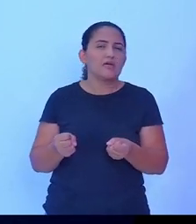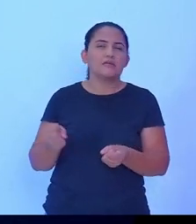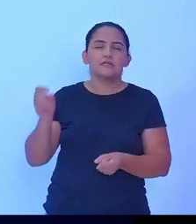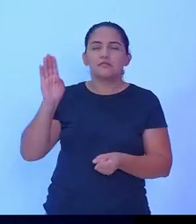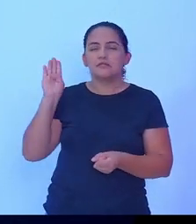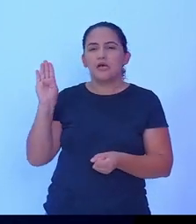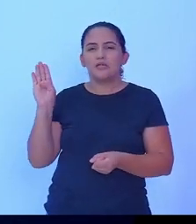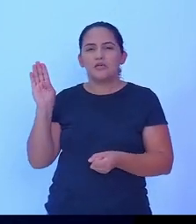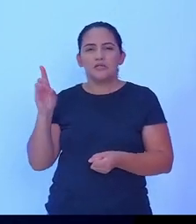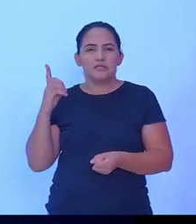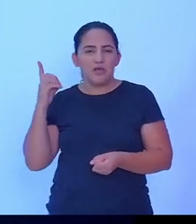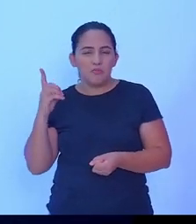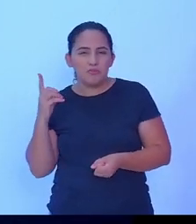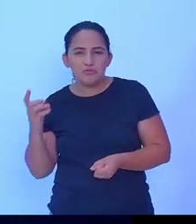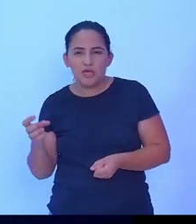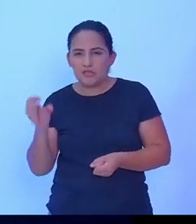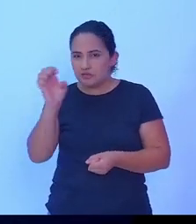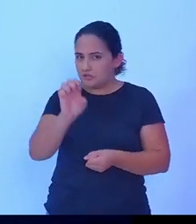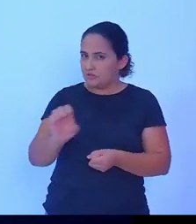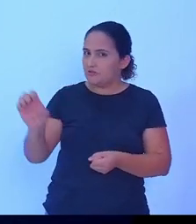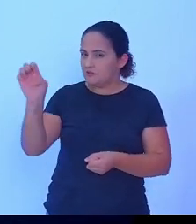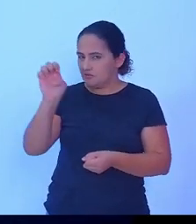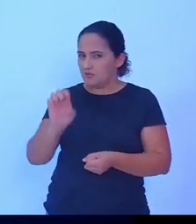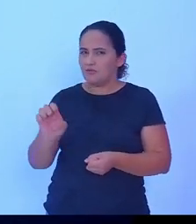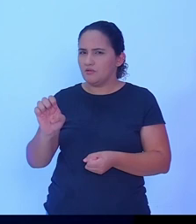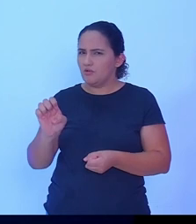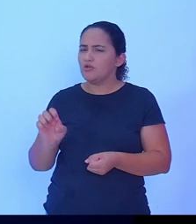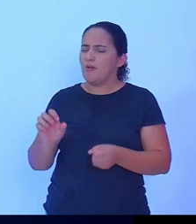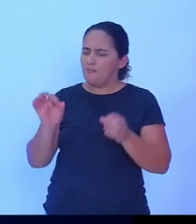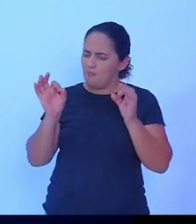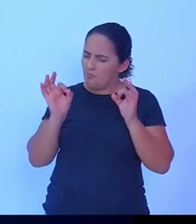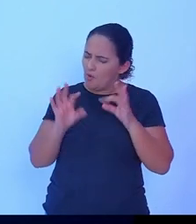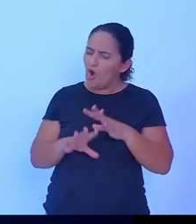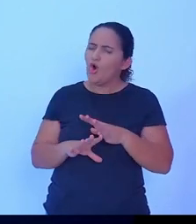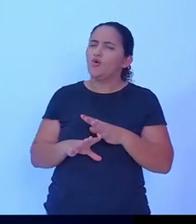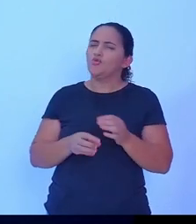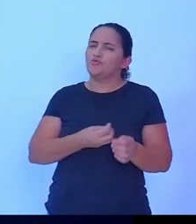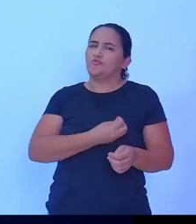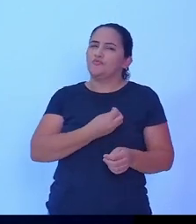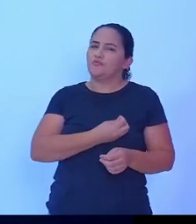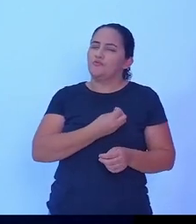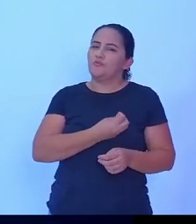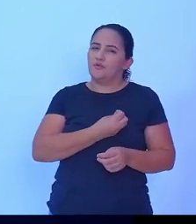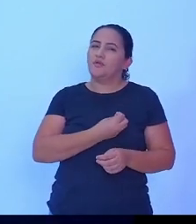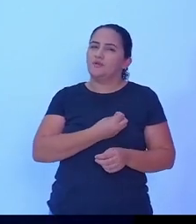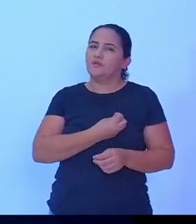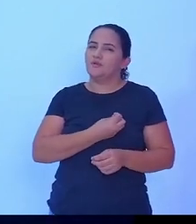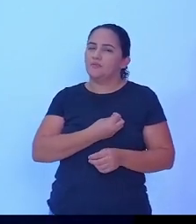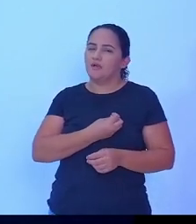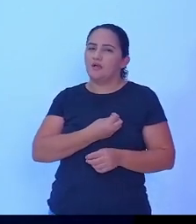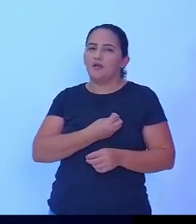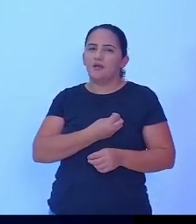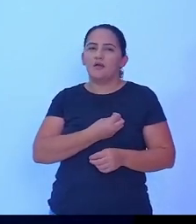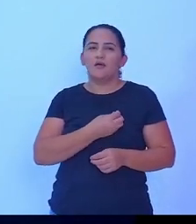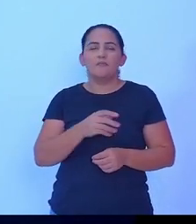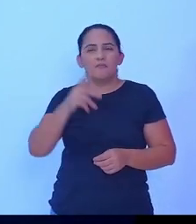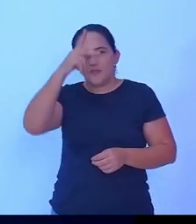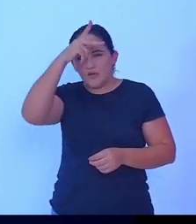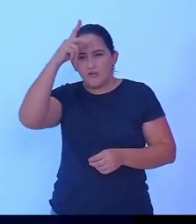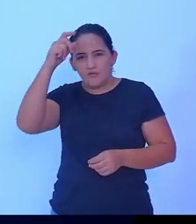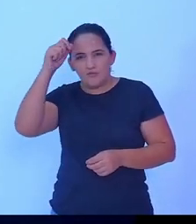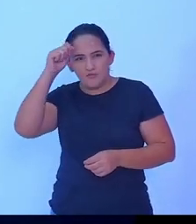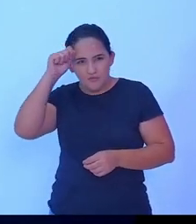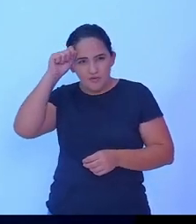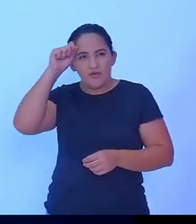bastante conhecimento, apesar de não ter muita escolaridade, mas eu já tenho muitos